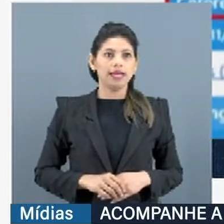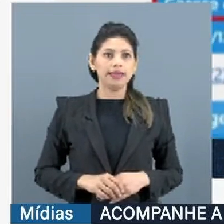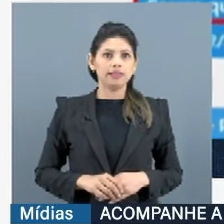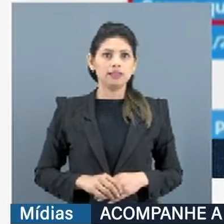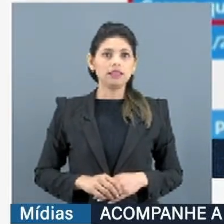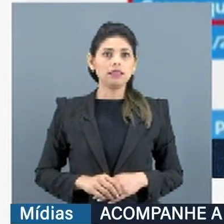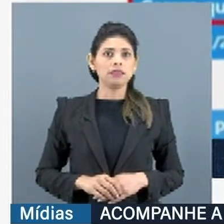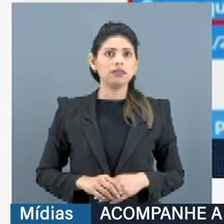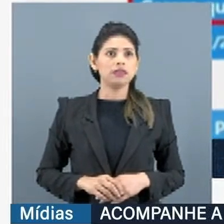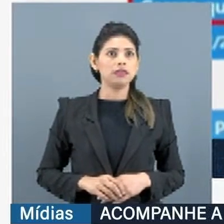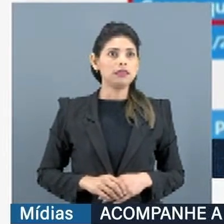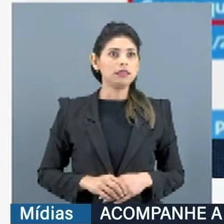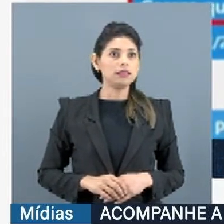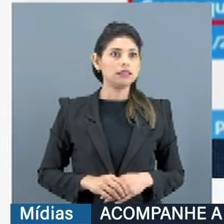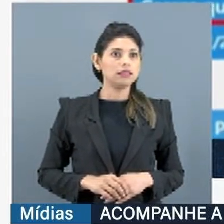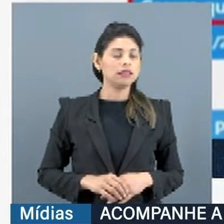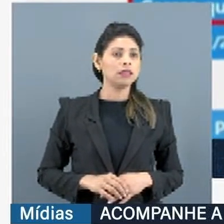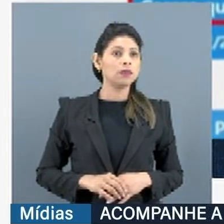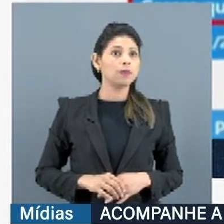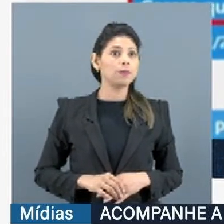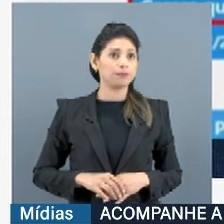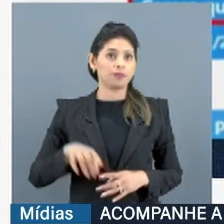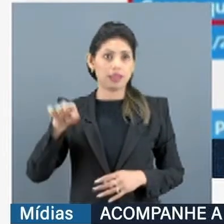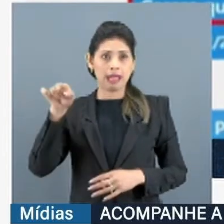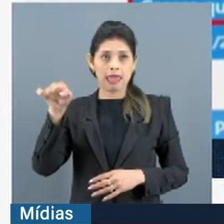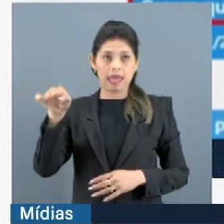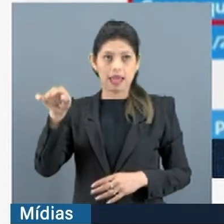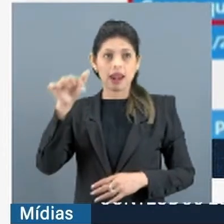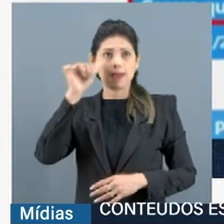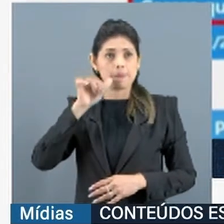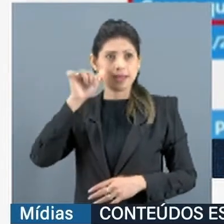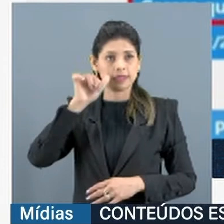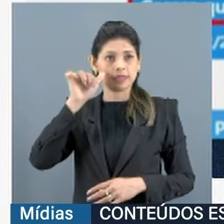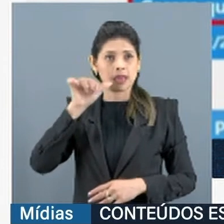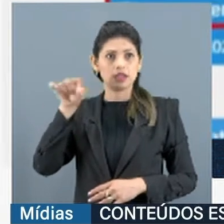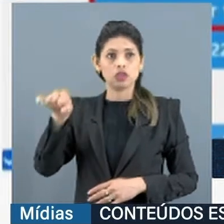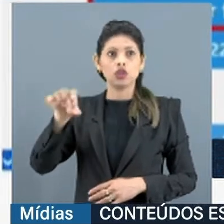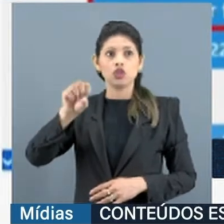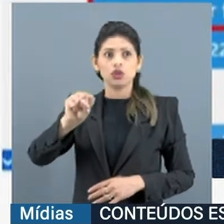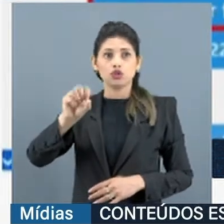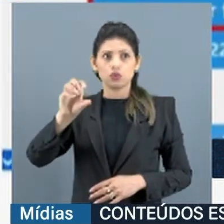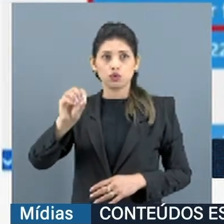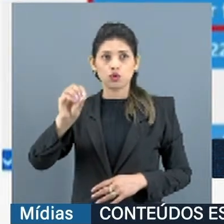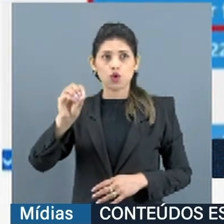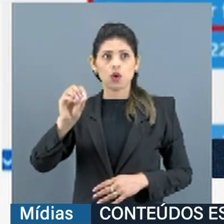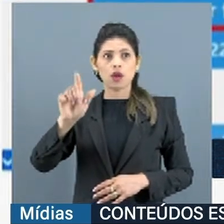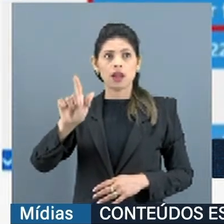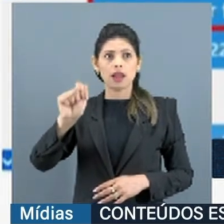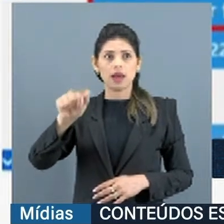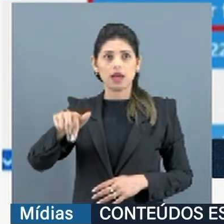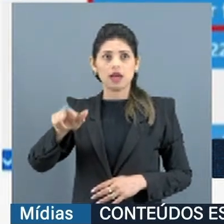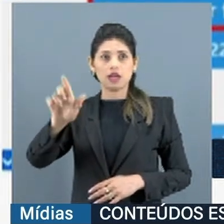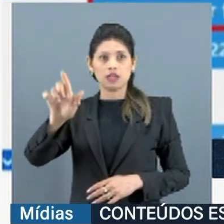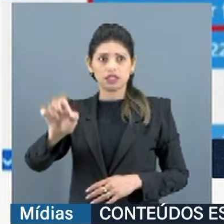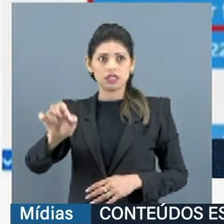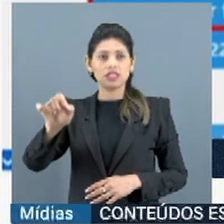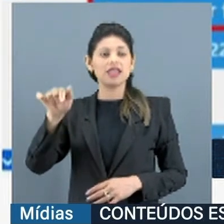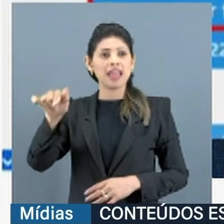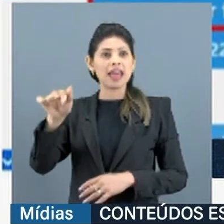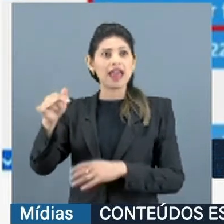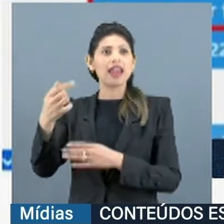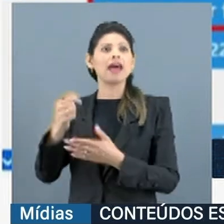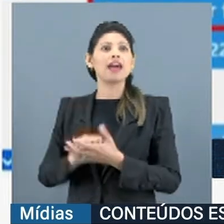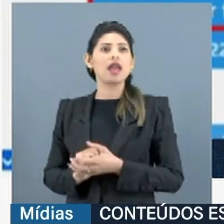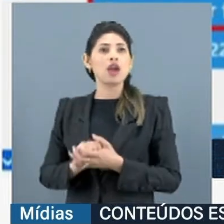Abre lá. Vamos lá. A Solange, ela faz ali uma... Isso com o Jorge Walsh. Veja só,